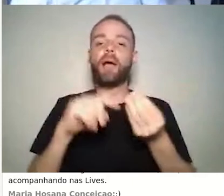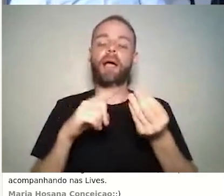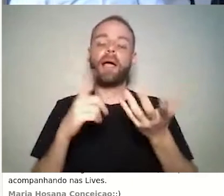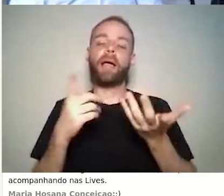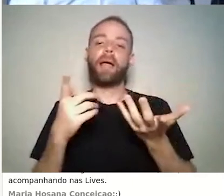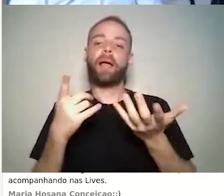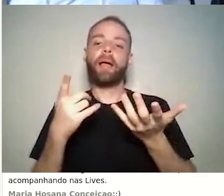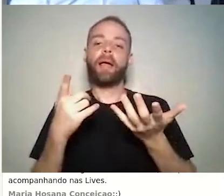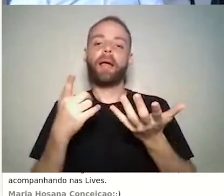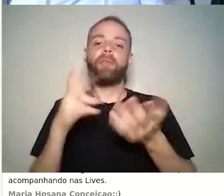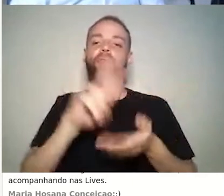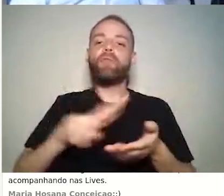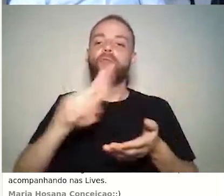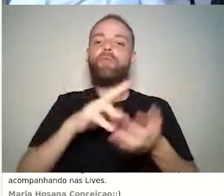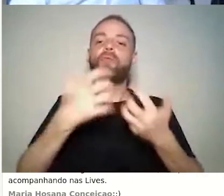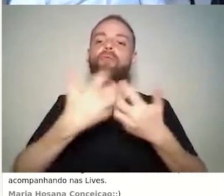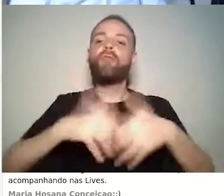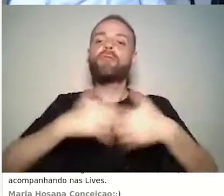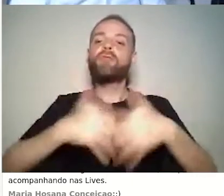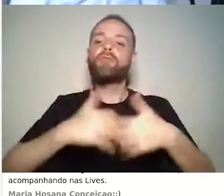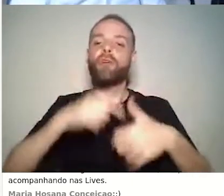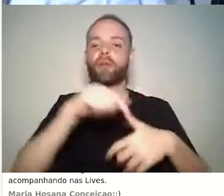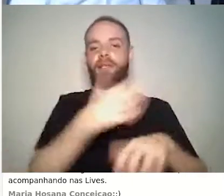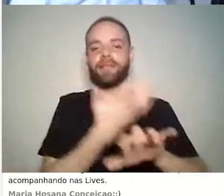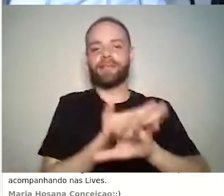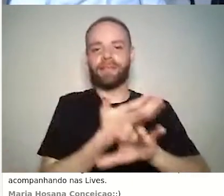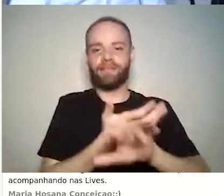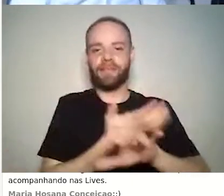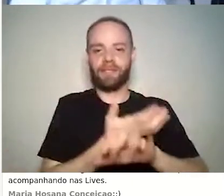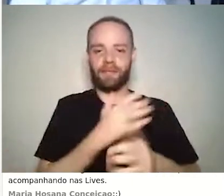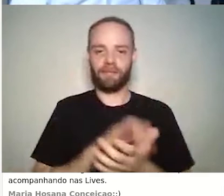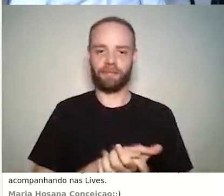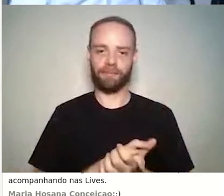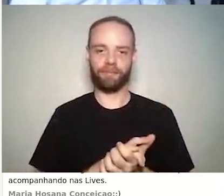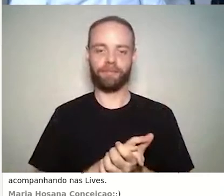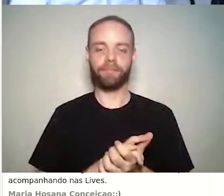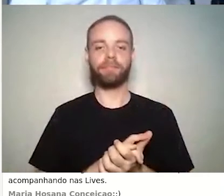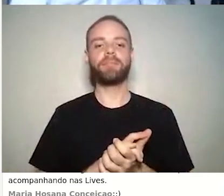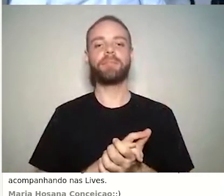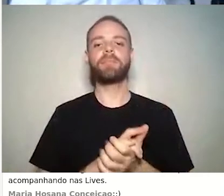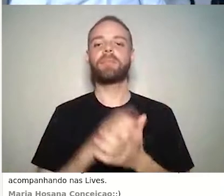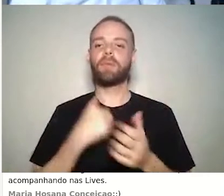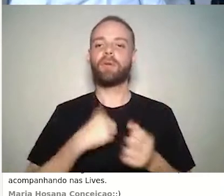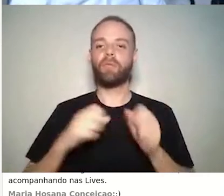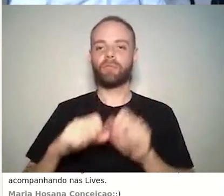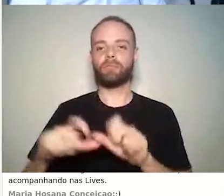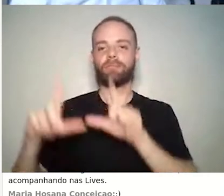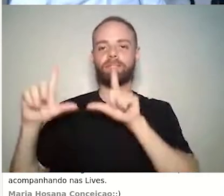utilizar. Eu vou iniciar o compartilhamento de tela agora.